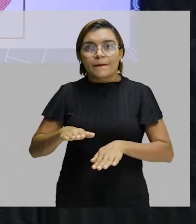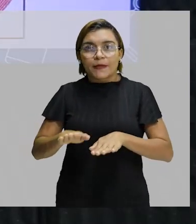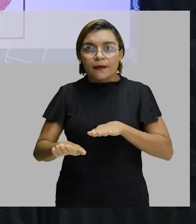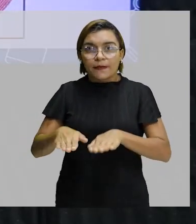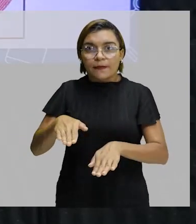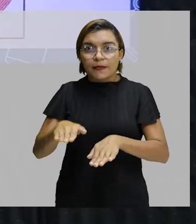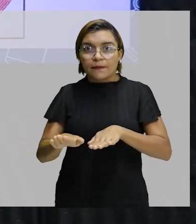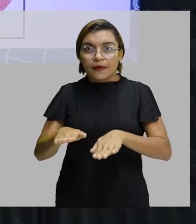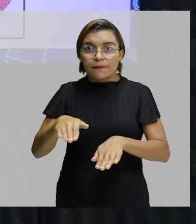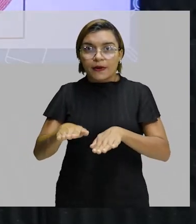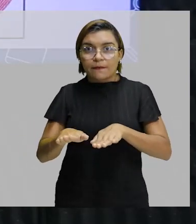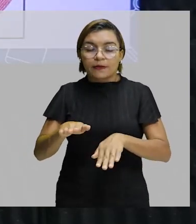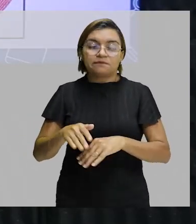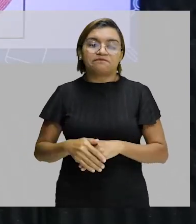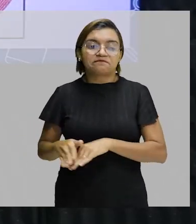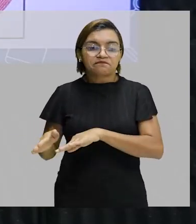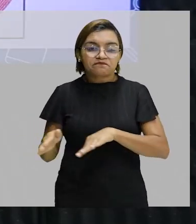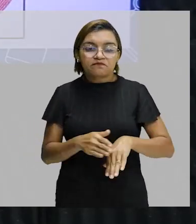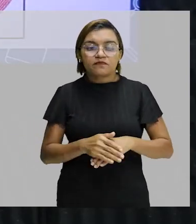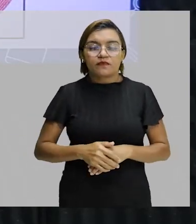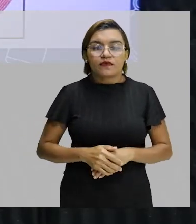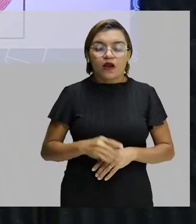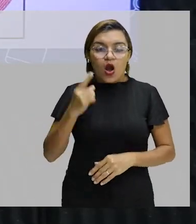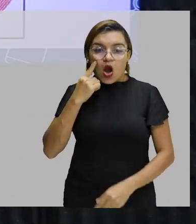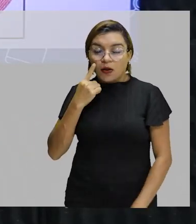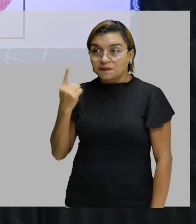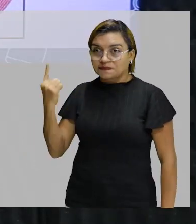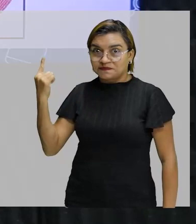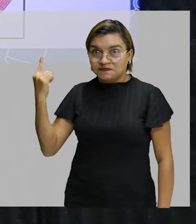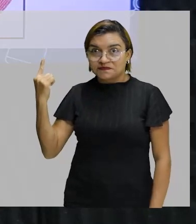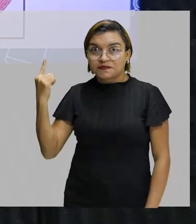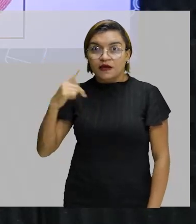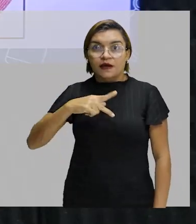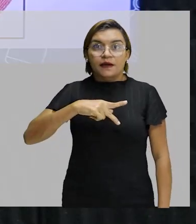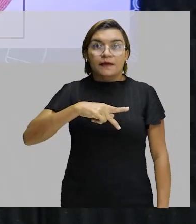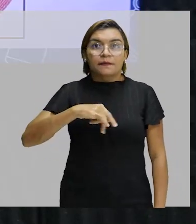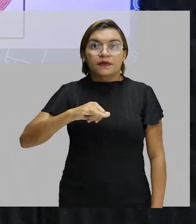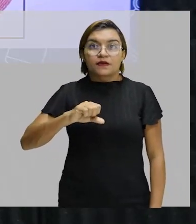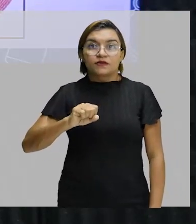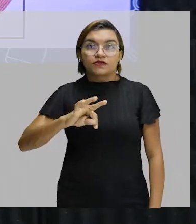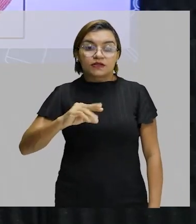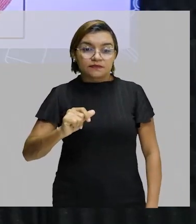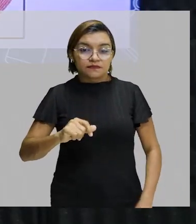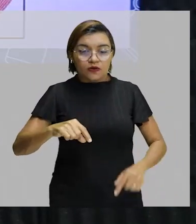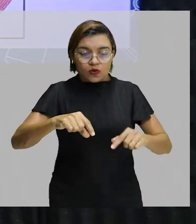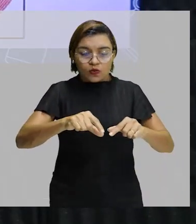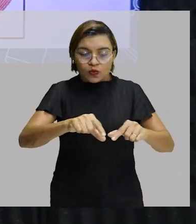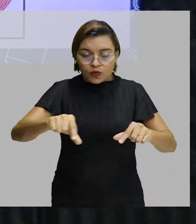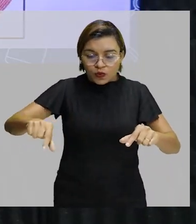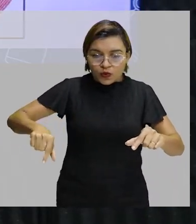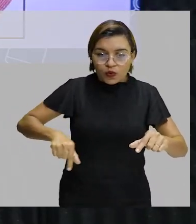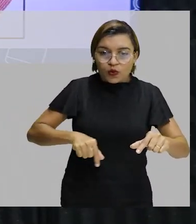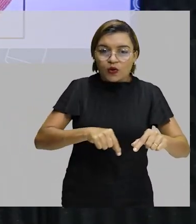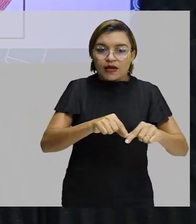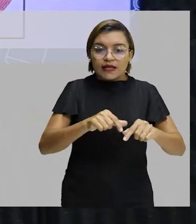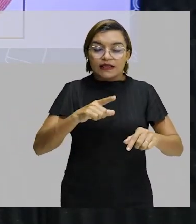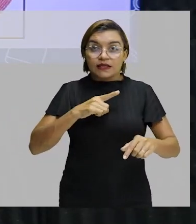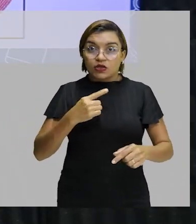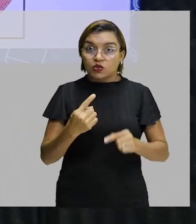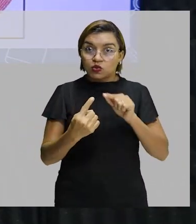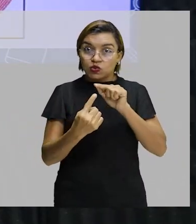atletismo, isso aqui vocês já viram comigo, ela é composta de duas retas e dois semicírculos,